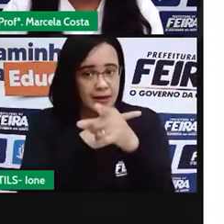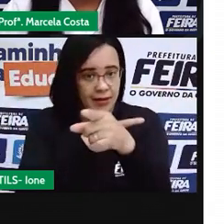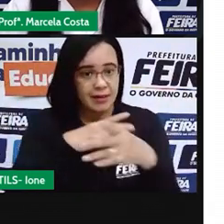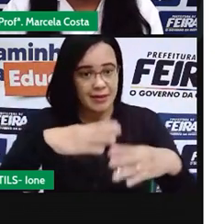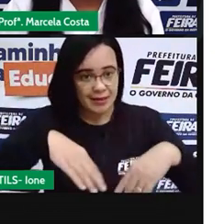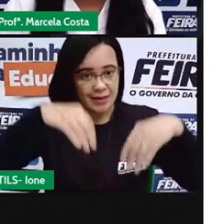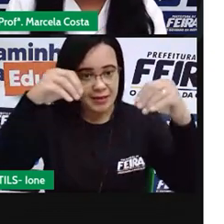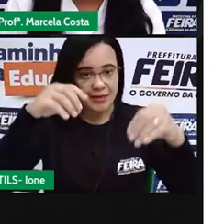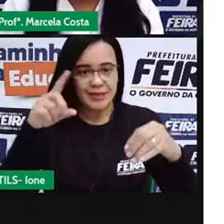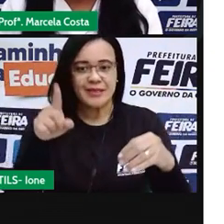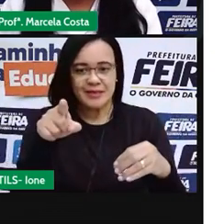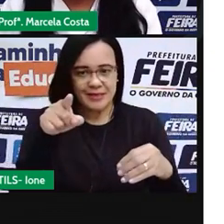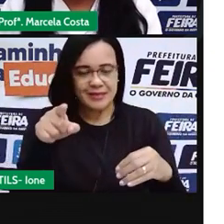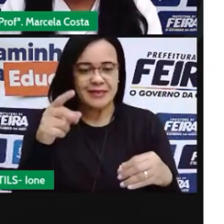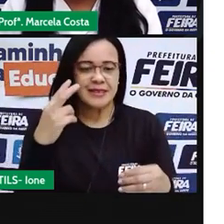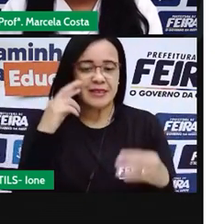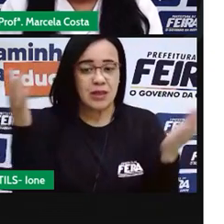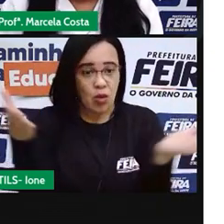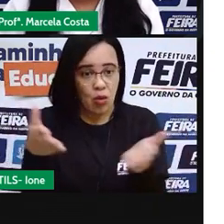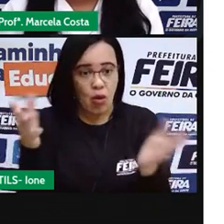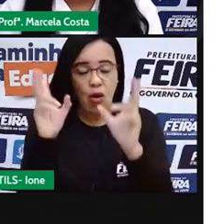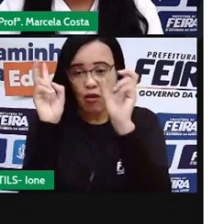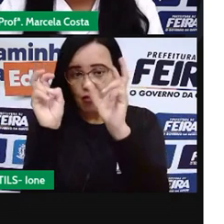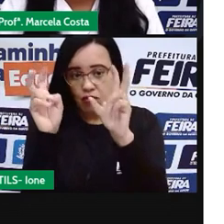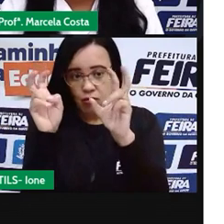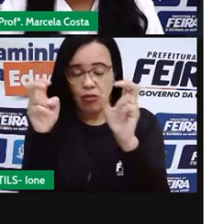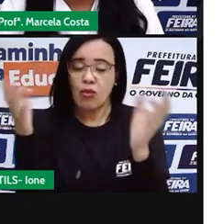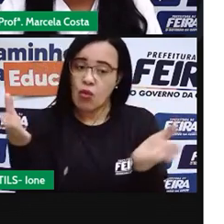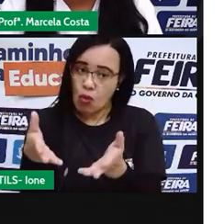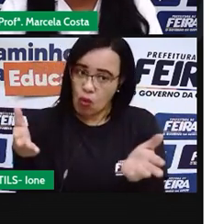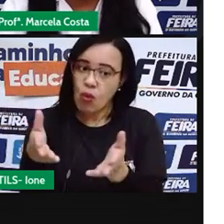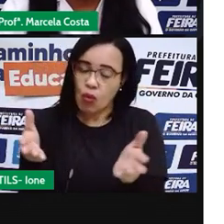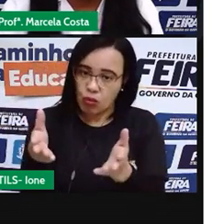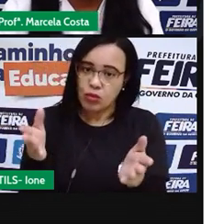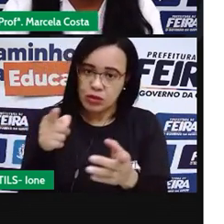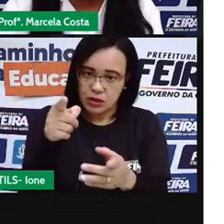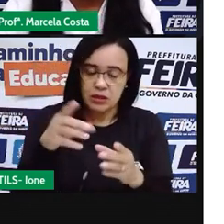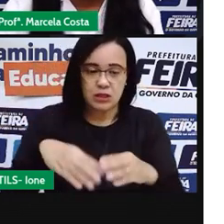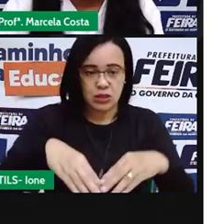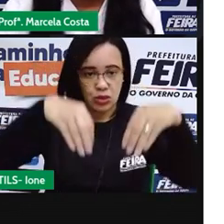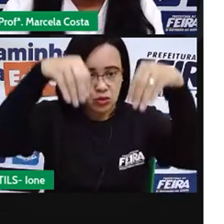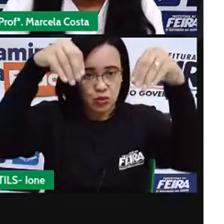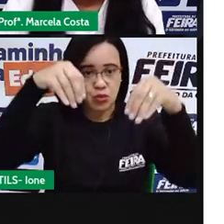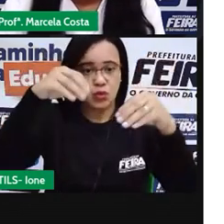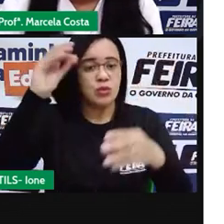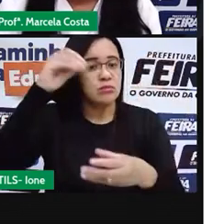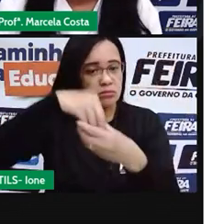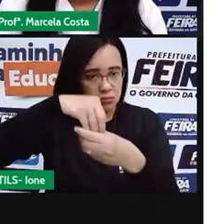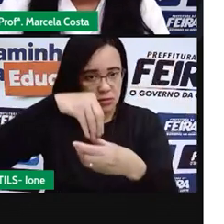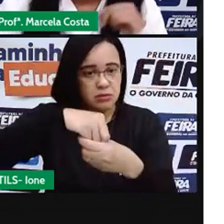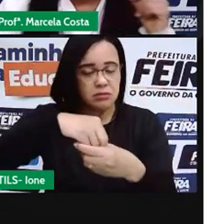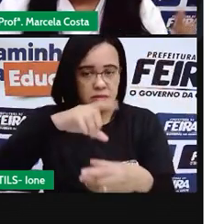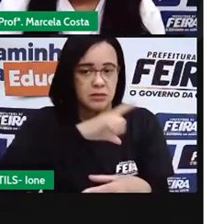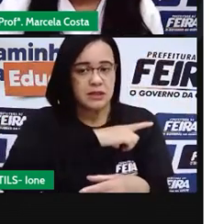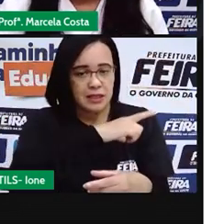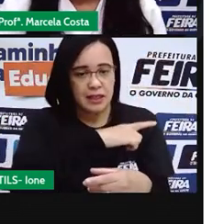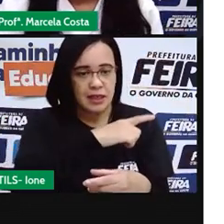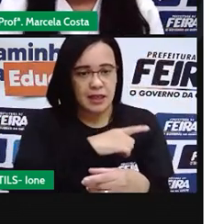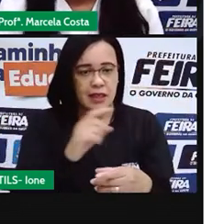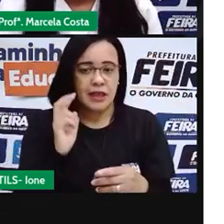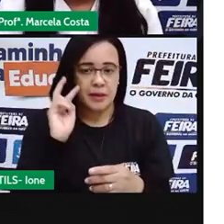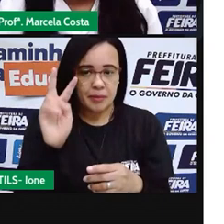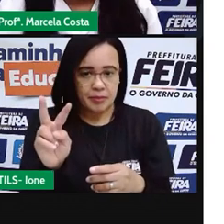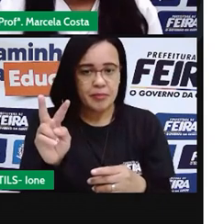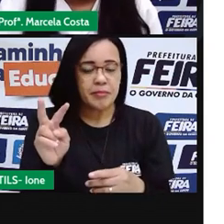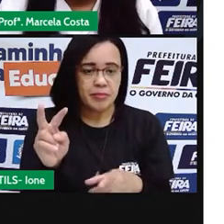imagem atual, uma imagem mais recente, a gente vê que hoje ela tem torres, então, lá quando ela